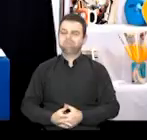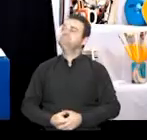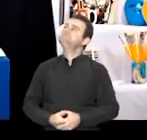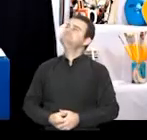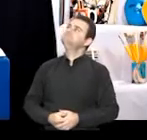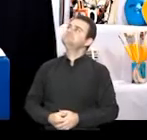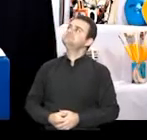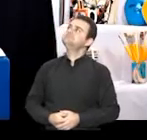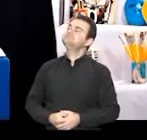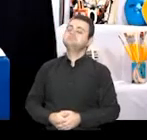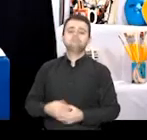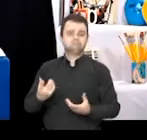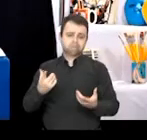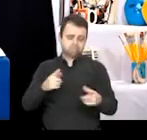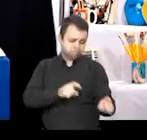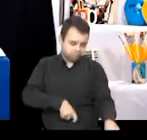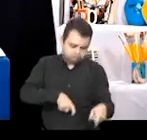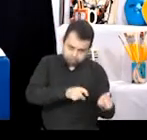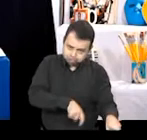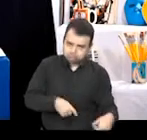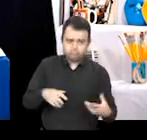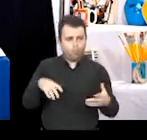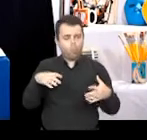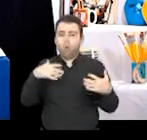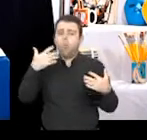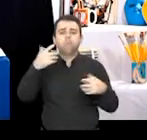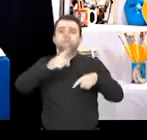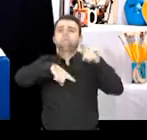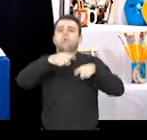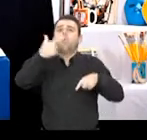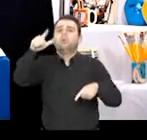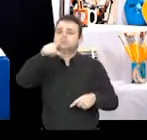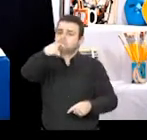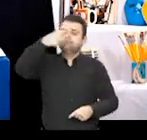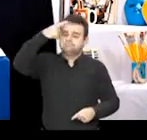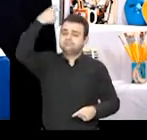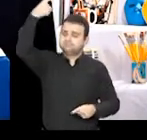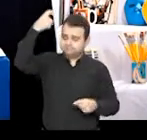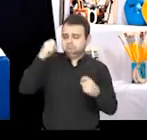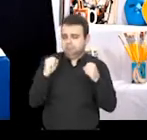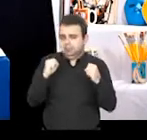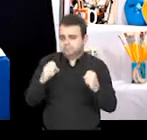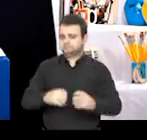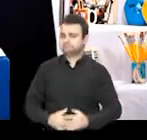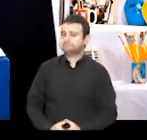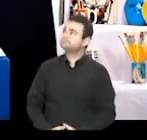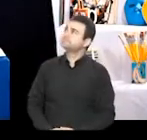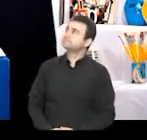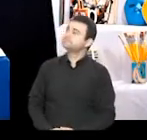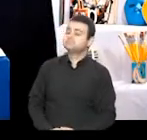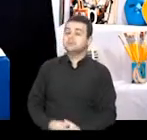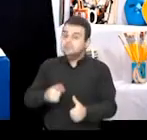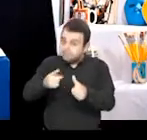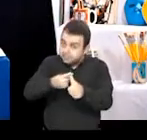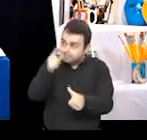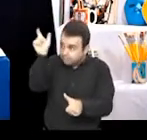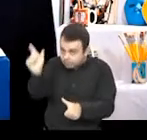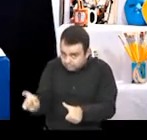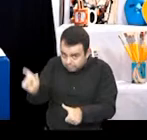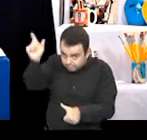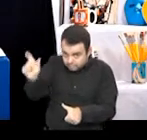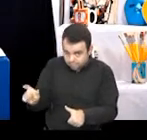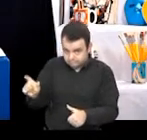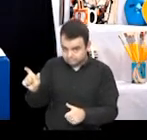Aqui você pode colocar a enxada ou outro elemento a partir da sua ideia. Então, comece pelo personagem